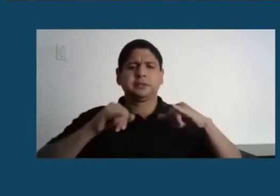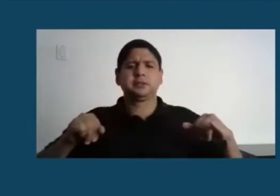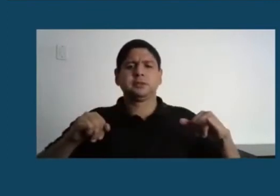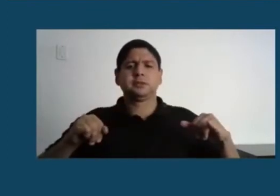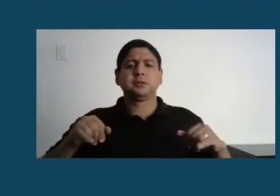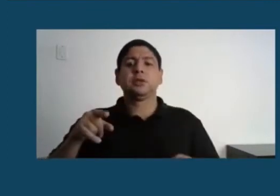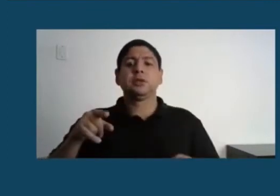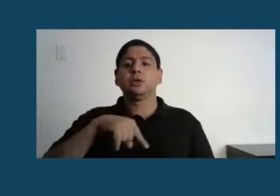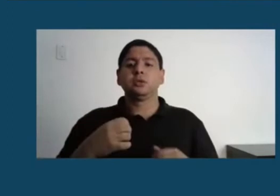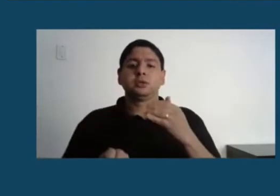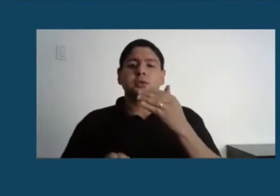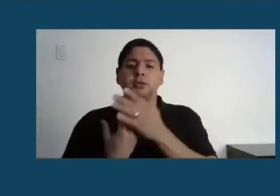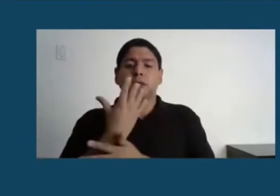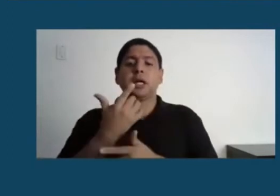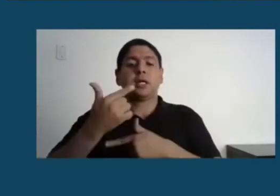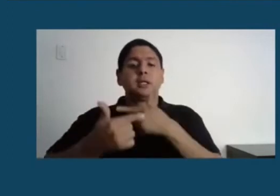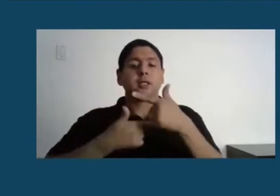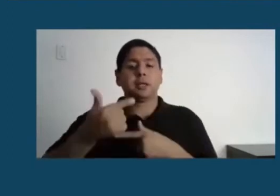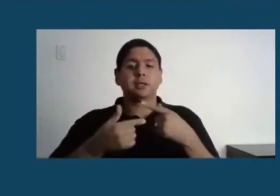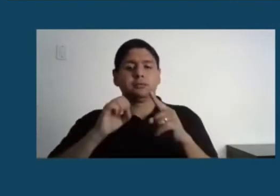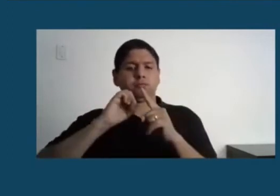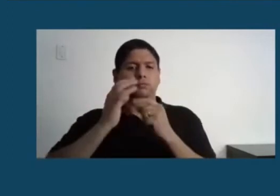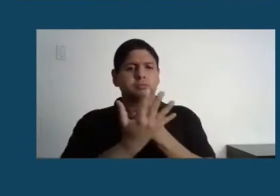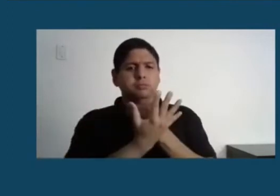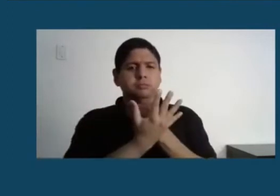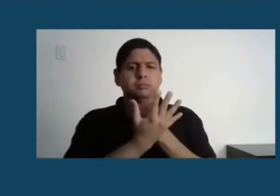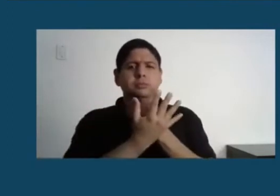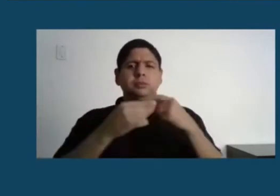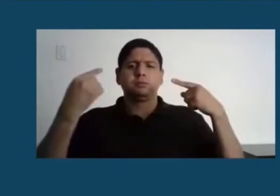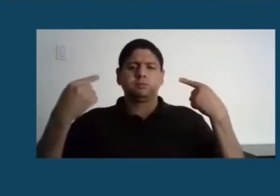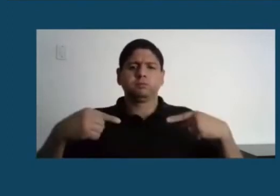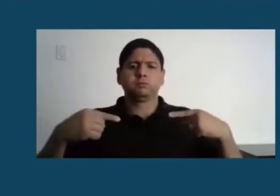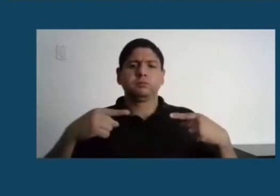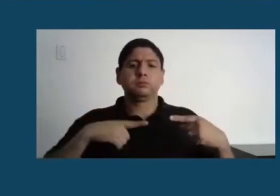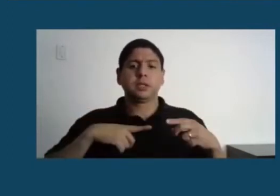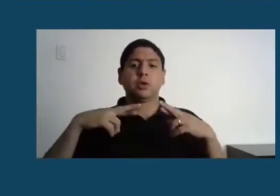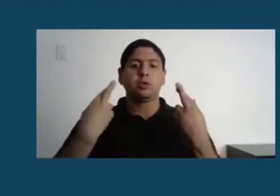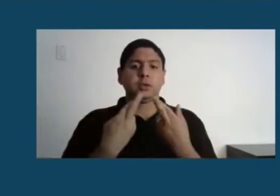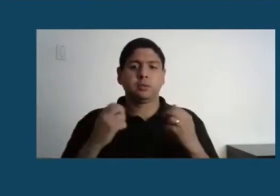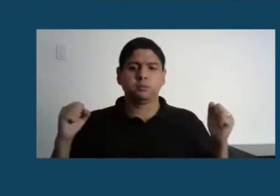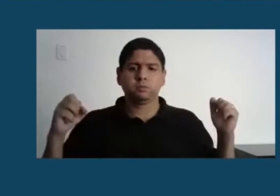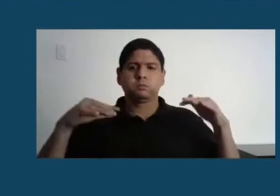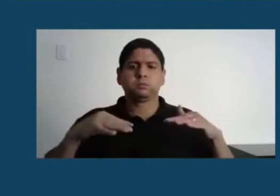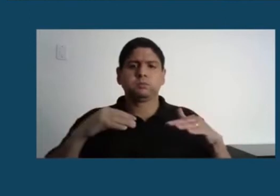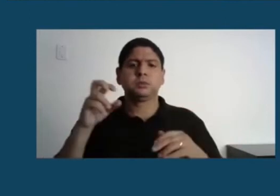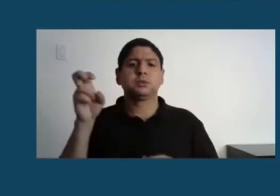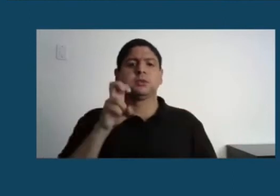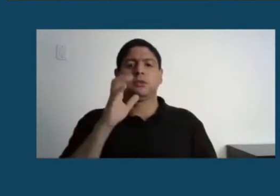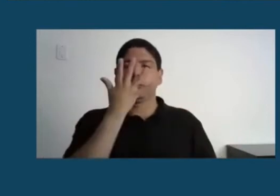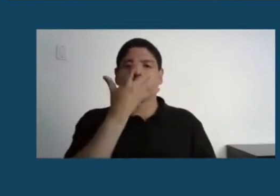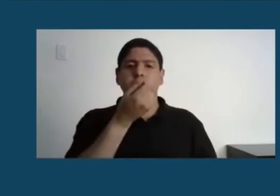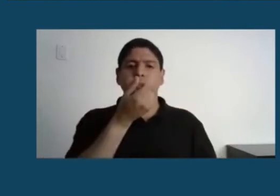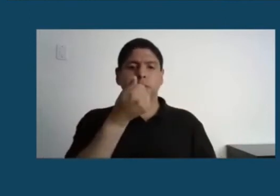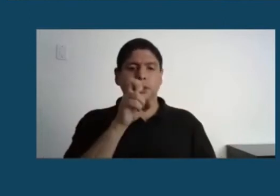grupo de trabalho sobre o coronavírus, com os maiores especialistas, que se reuniu pela primeira vez no dia 5 de fevereiro de 2020, antes mesmo da doença chegar no